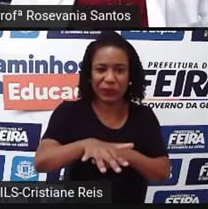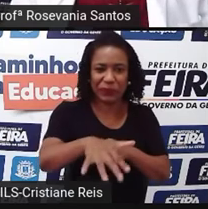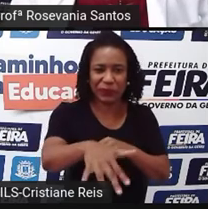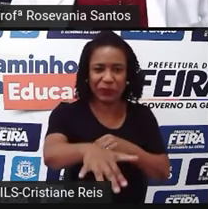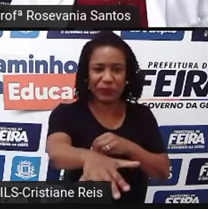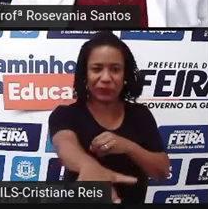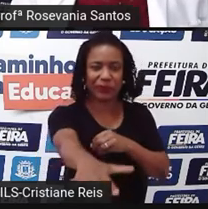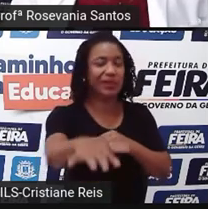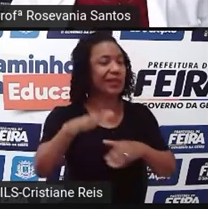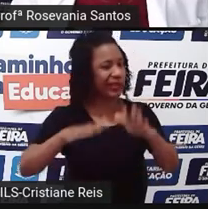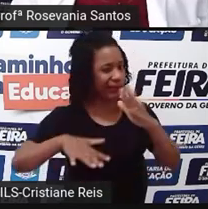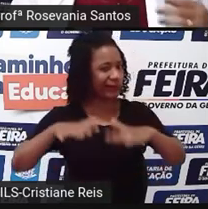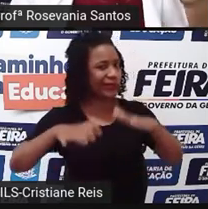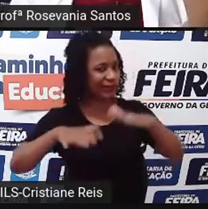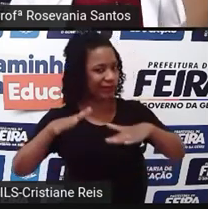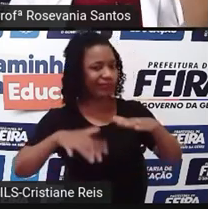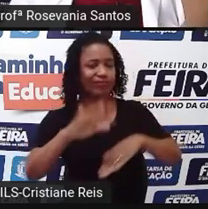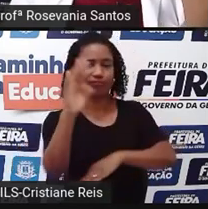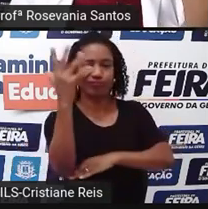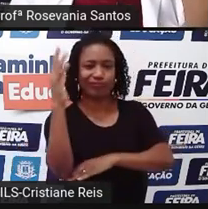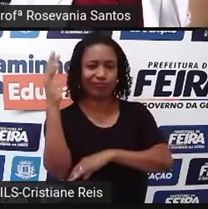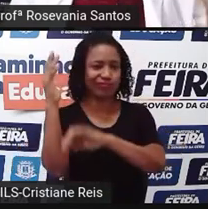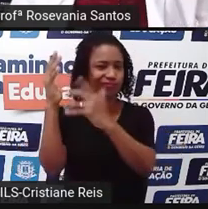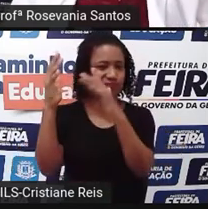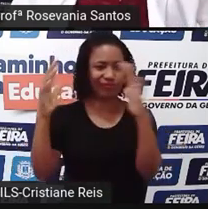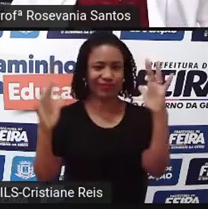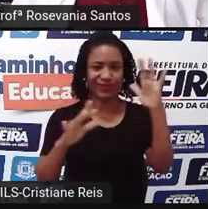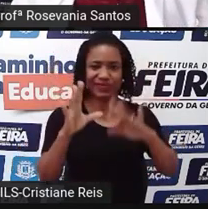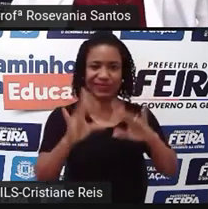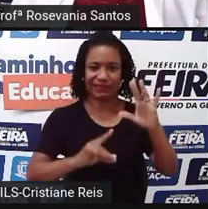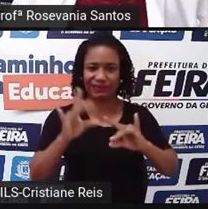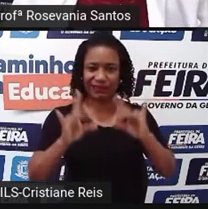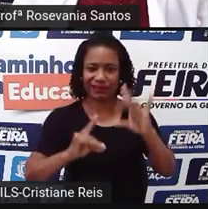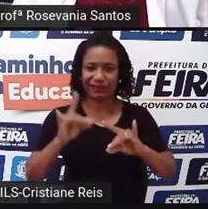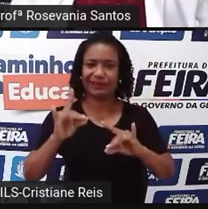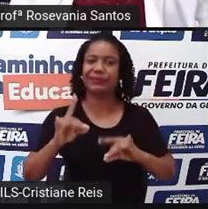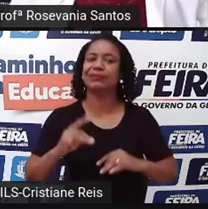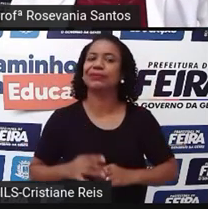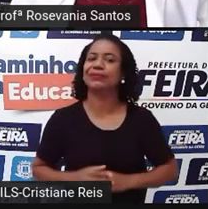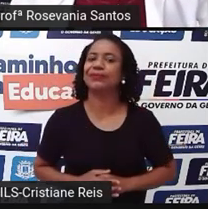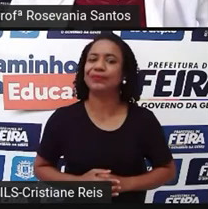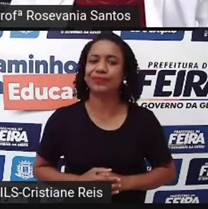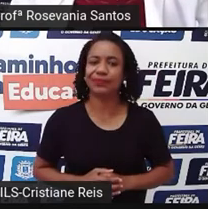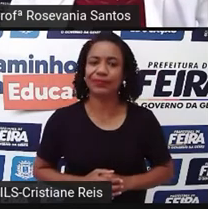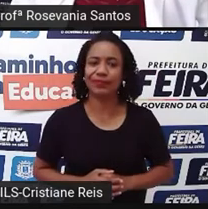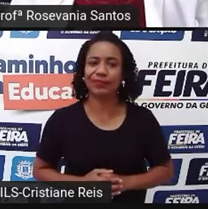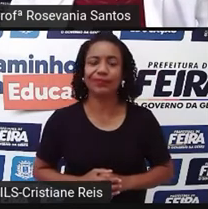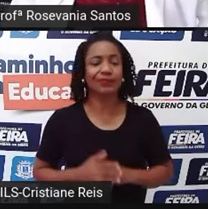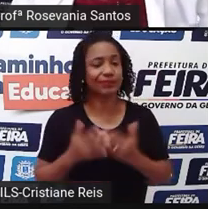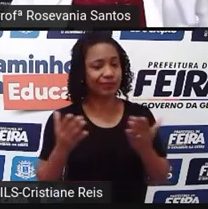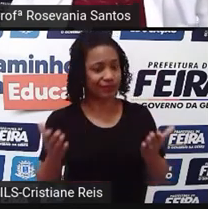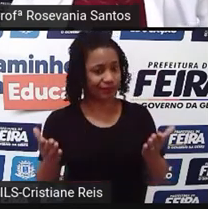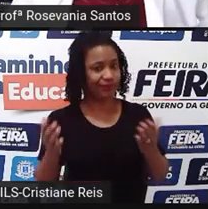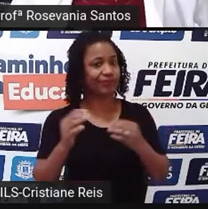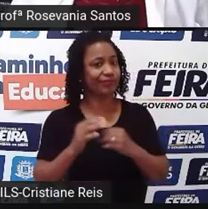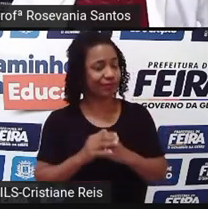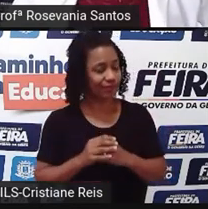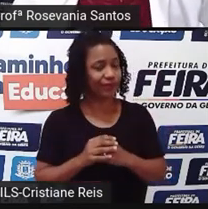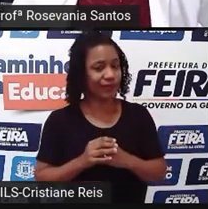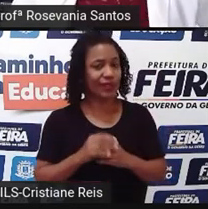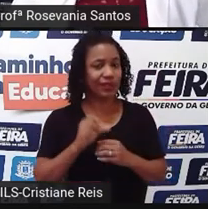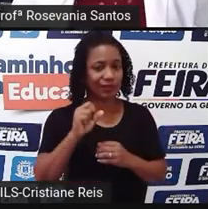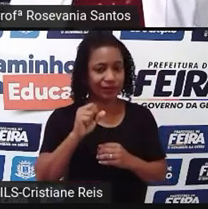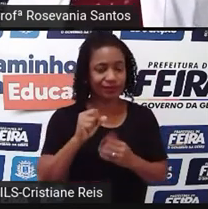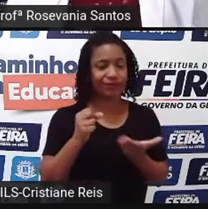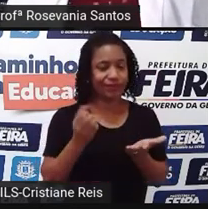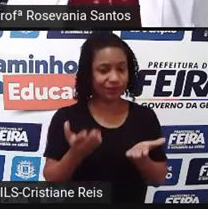ali no tipo de mangue que a gente vai ter, né. Mexe no manguezal, já vai mexer também na